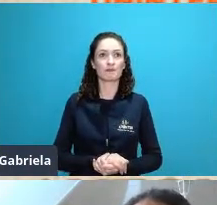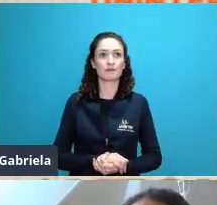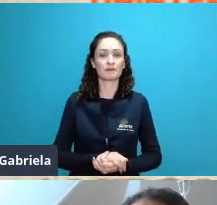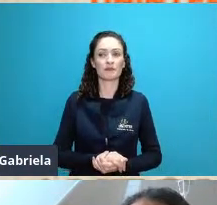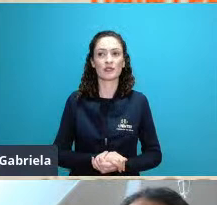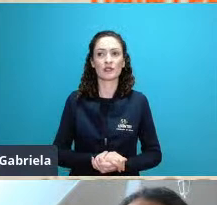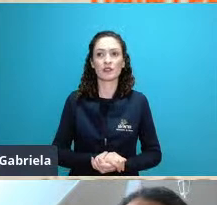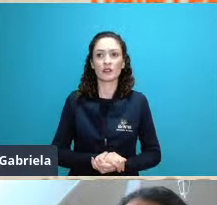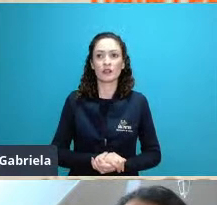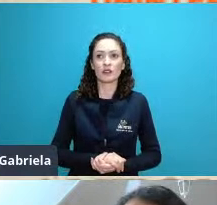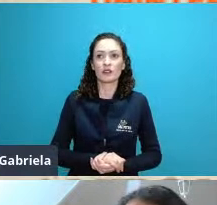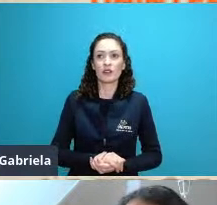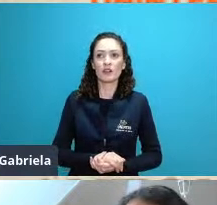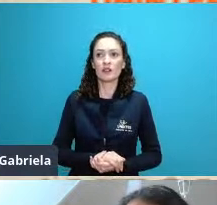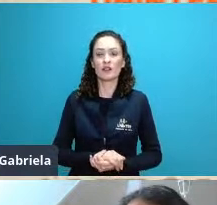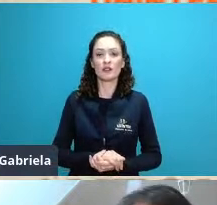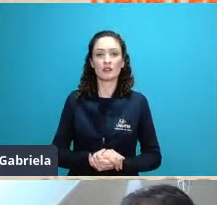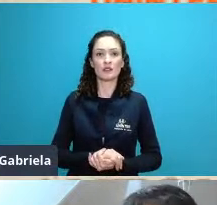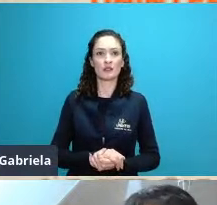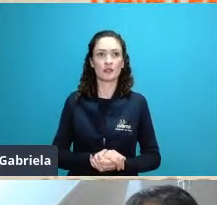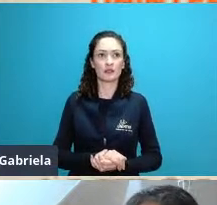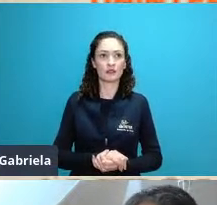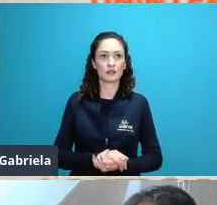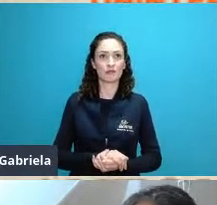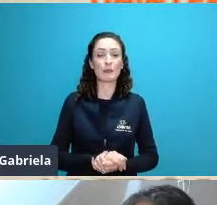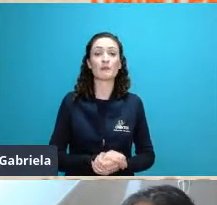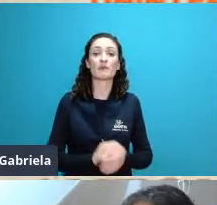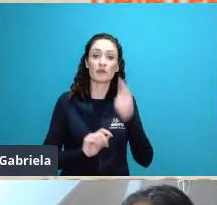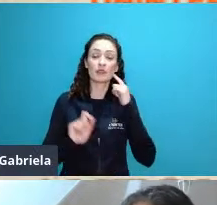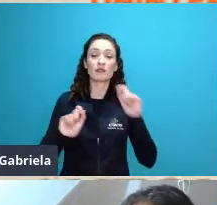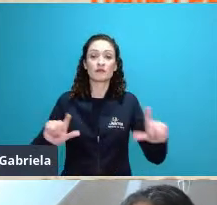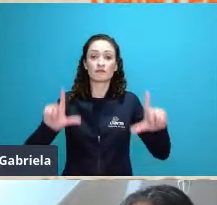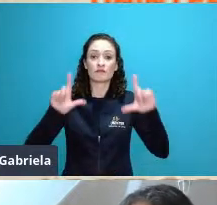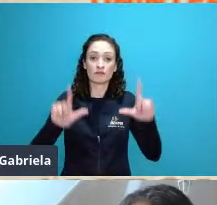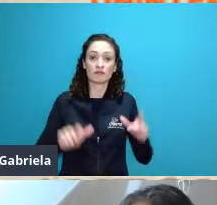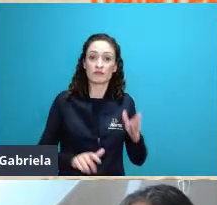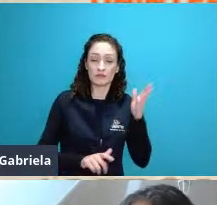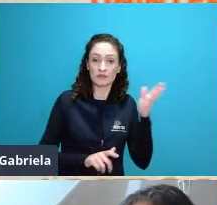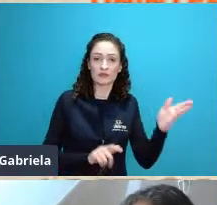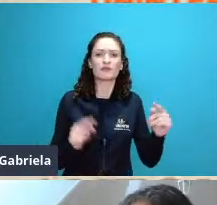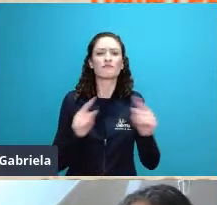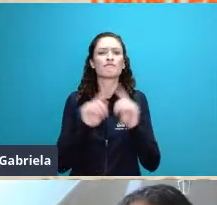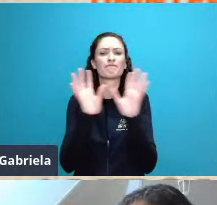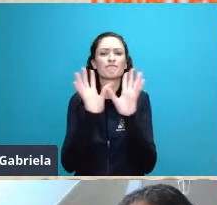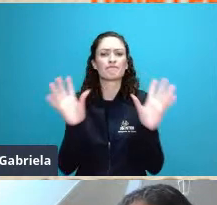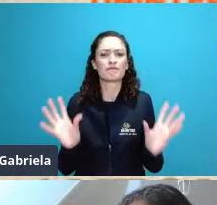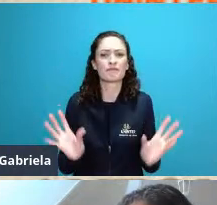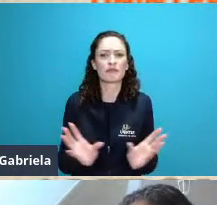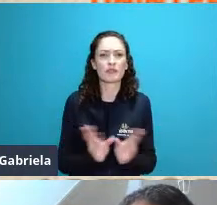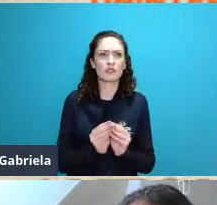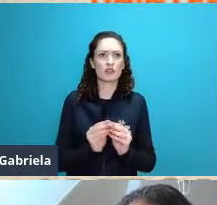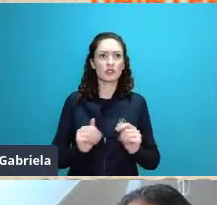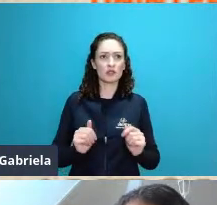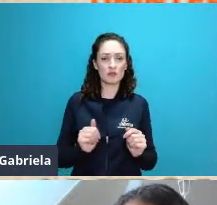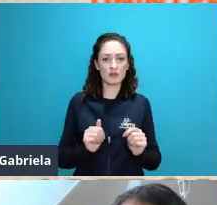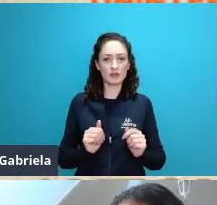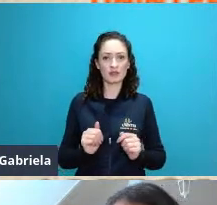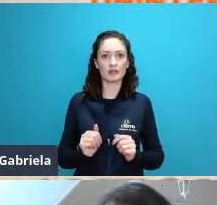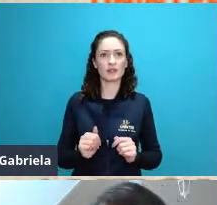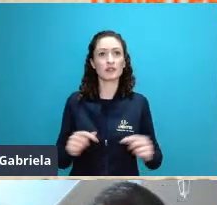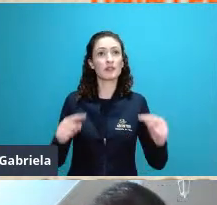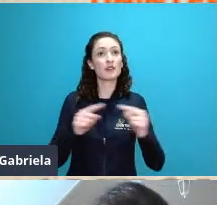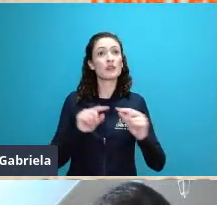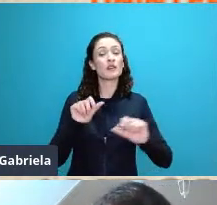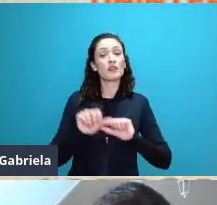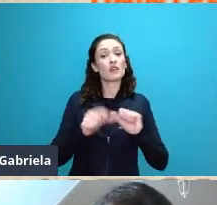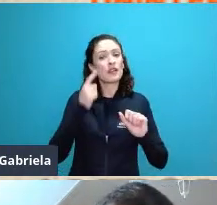essa essa figura essa figura aqui a síntese ela é publicou é publicada pelo cassete mas ele modifica um